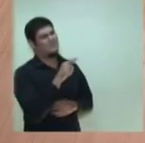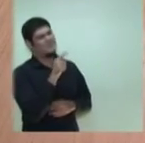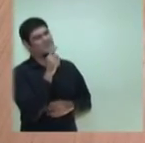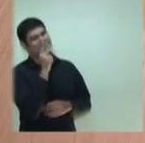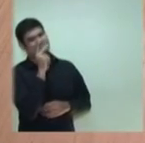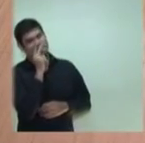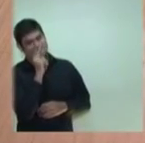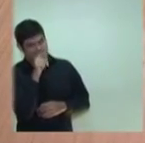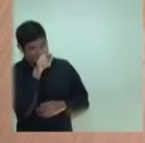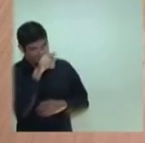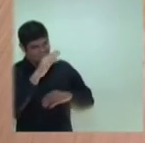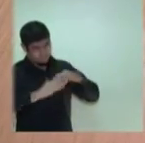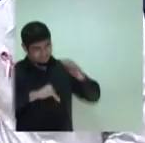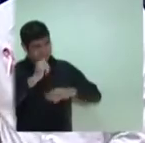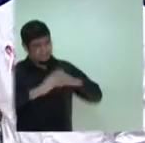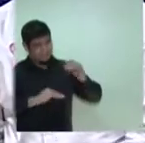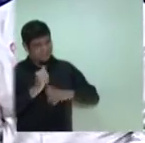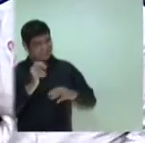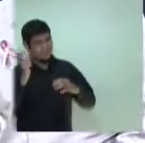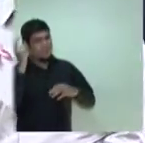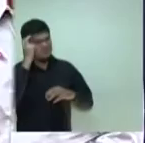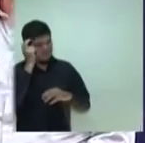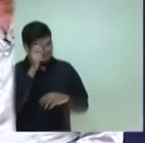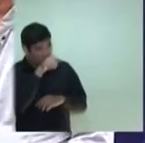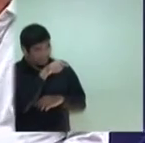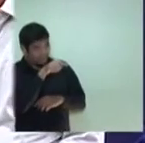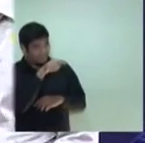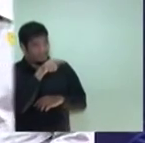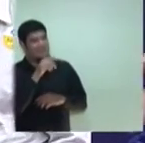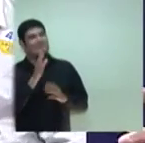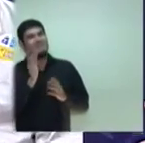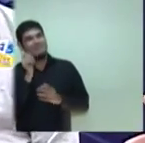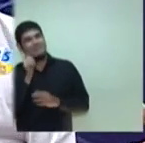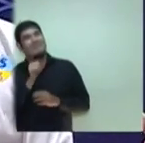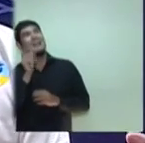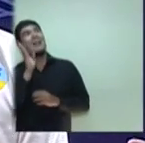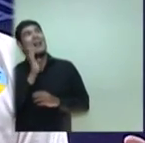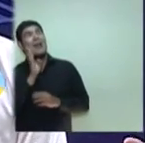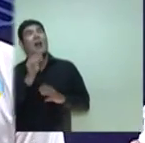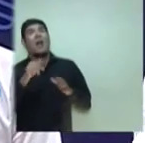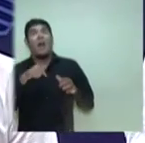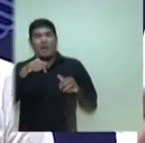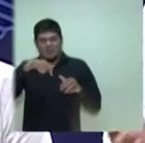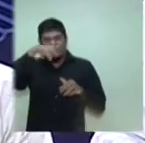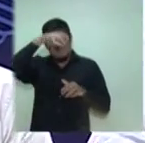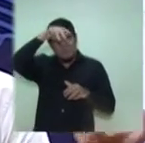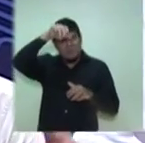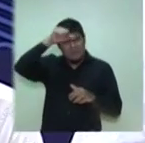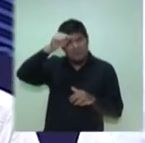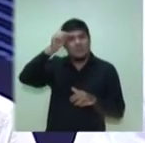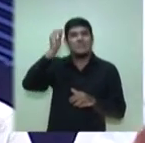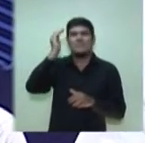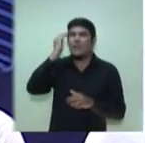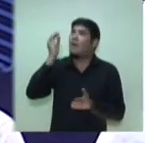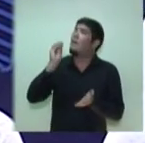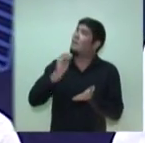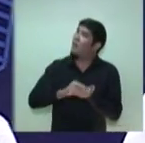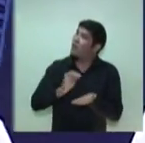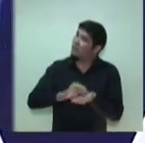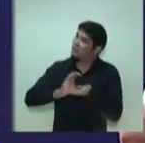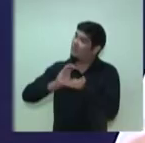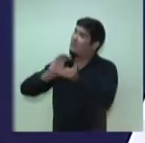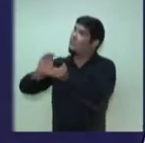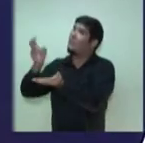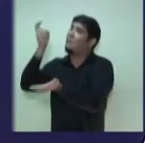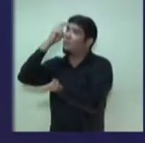produtora cultural e uma artista de cultura popular. E quem mora em Manaus sabe que faltou muito incentivo para a cultura